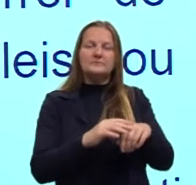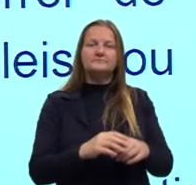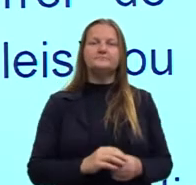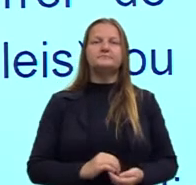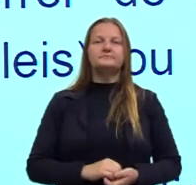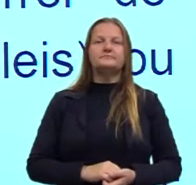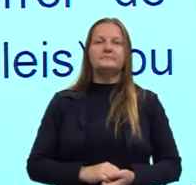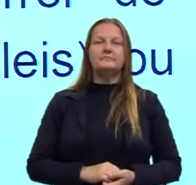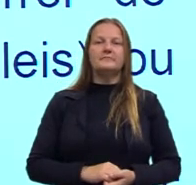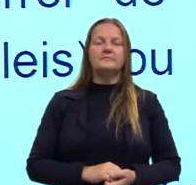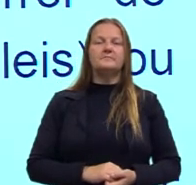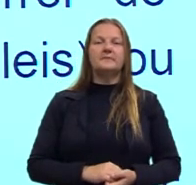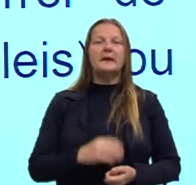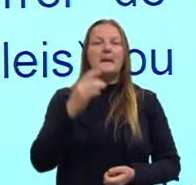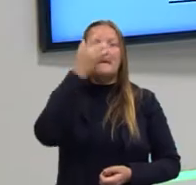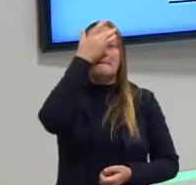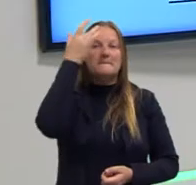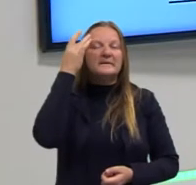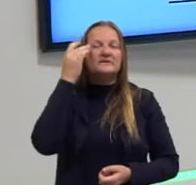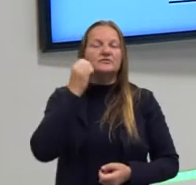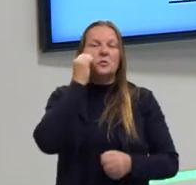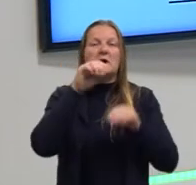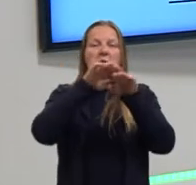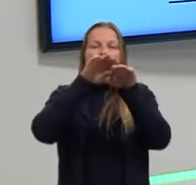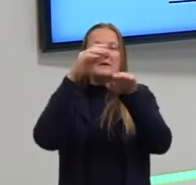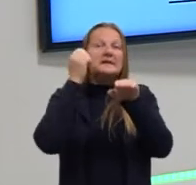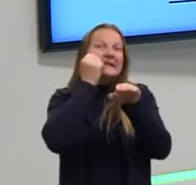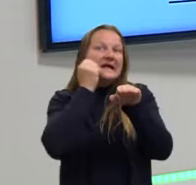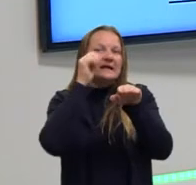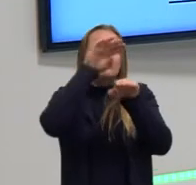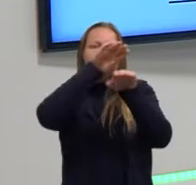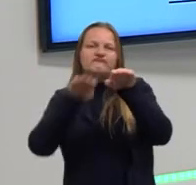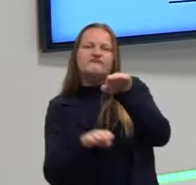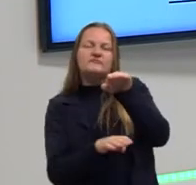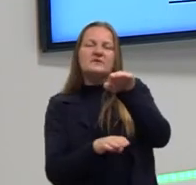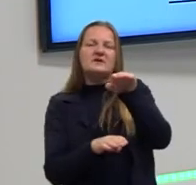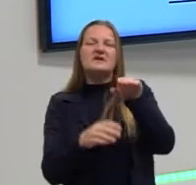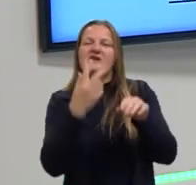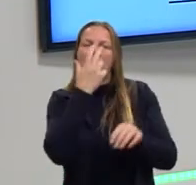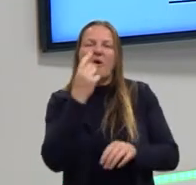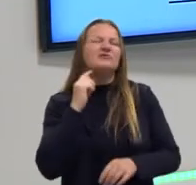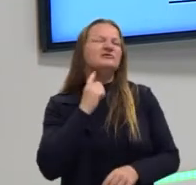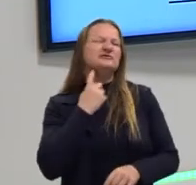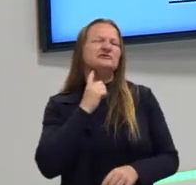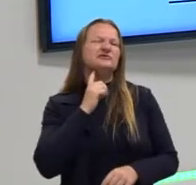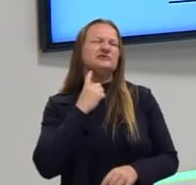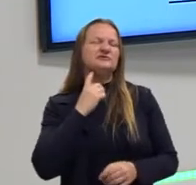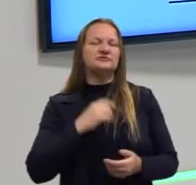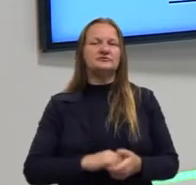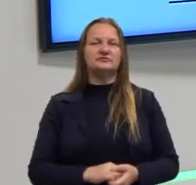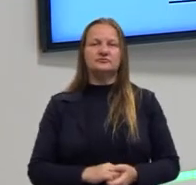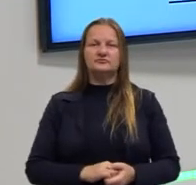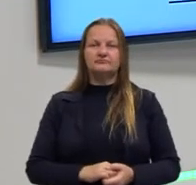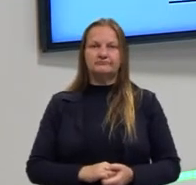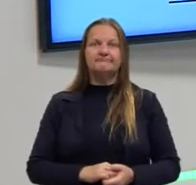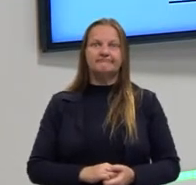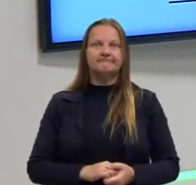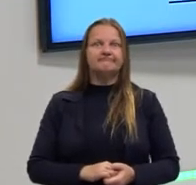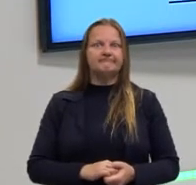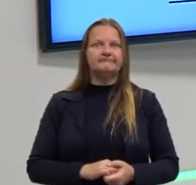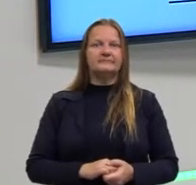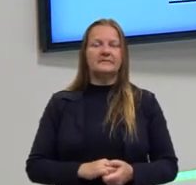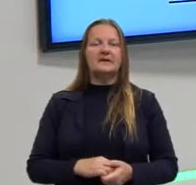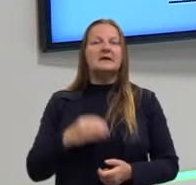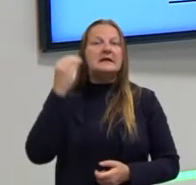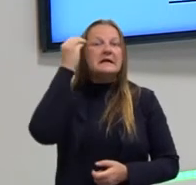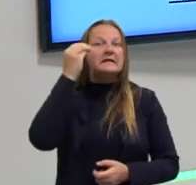é uma pessoa inferior e também como se fosse uma pessoa suja. Tem a questão de que as pessoas não podiam, por exemplo, experimentar